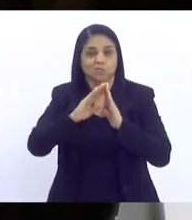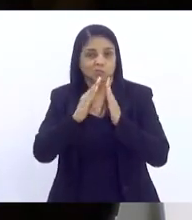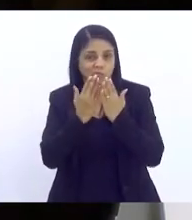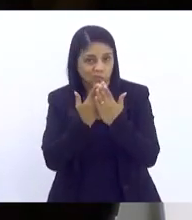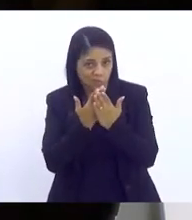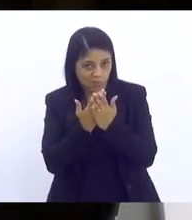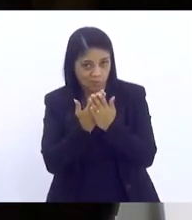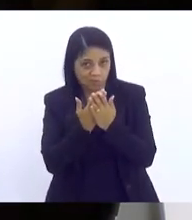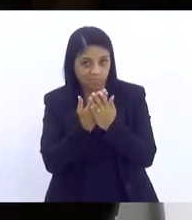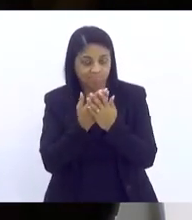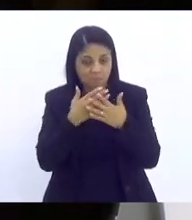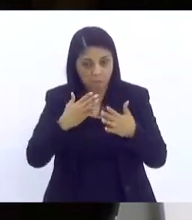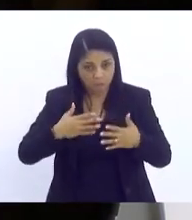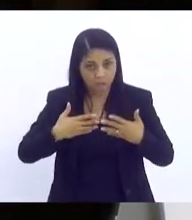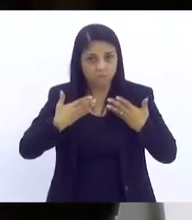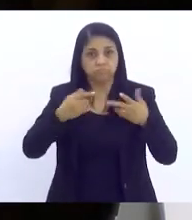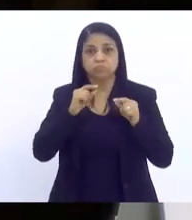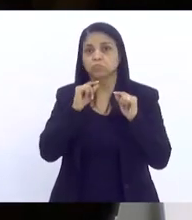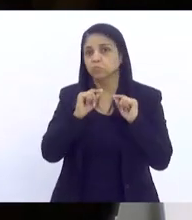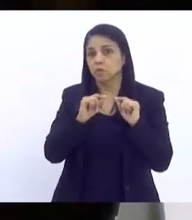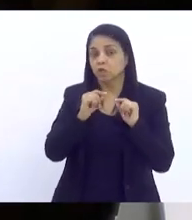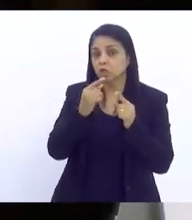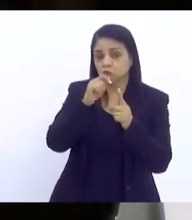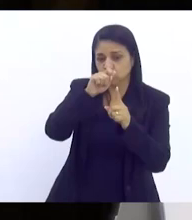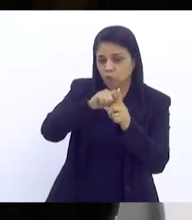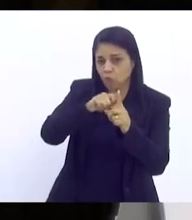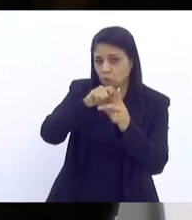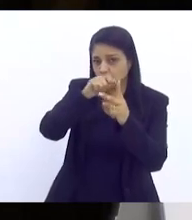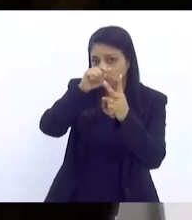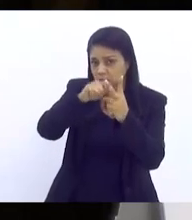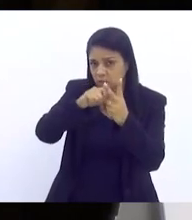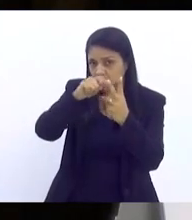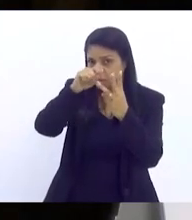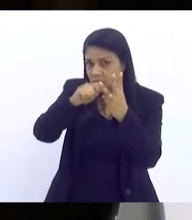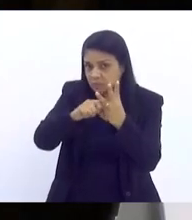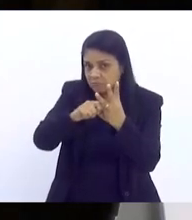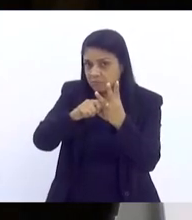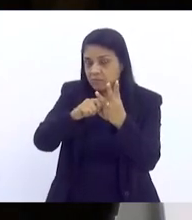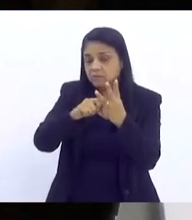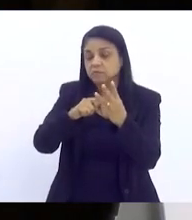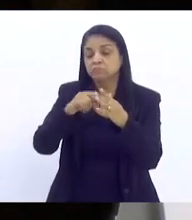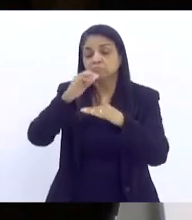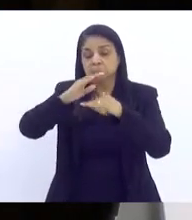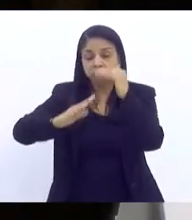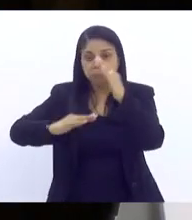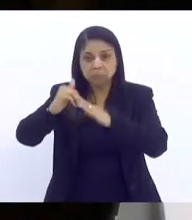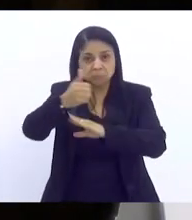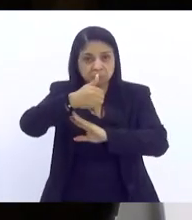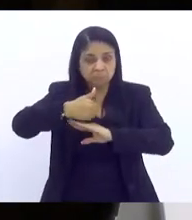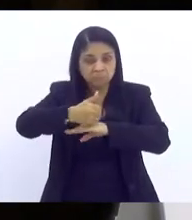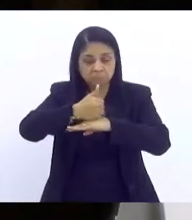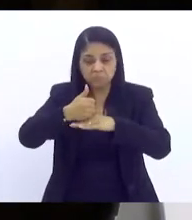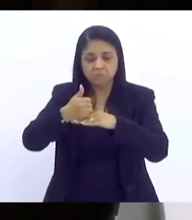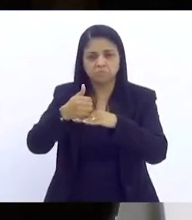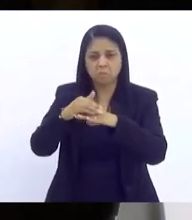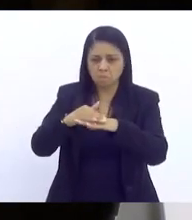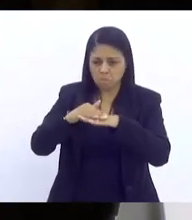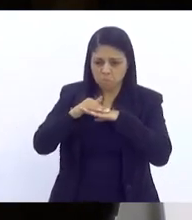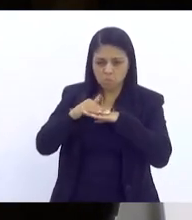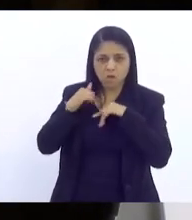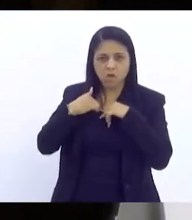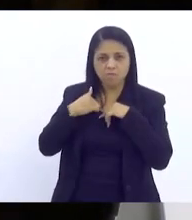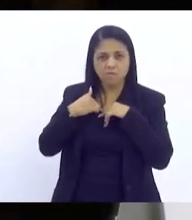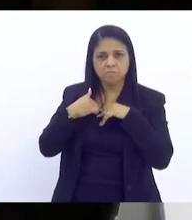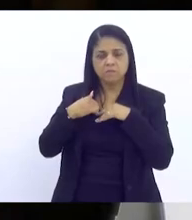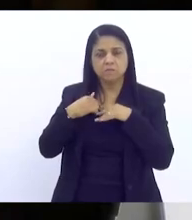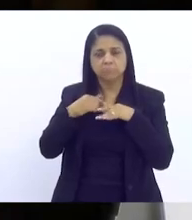o que nos surpreendeu é que, em dois, três meses, os profissionais nos procuravam para a supervisão de trabalho